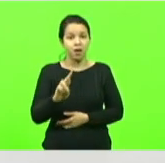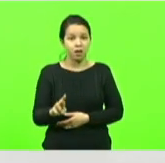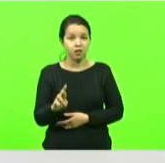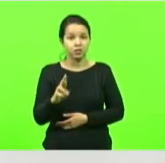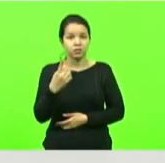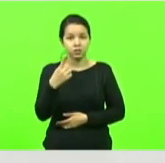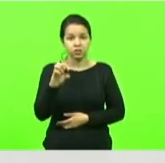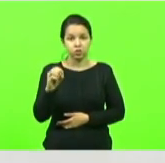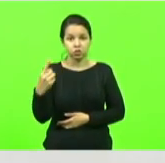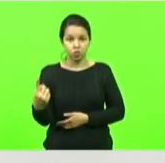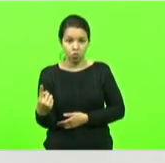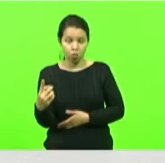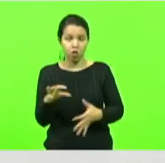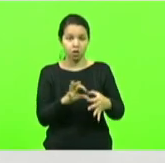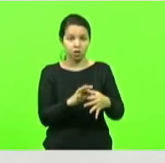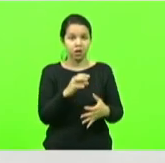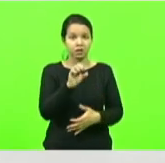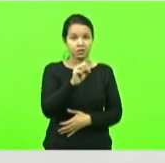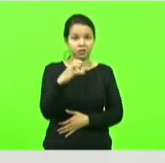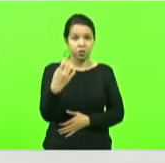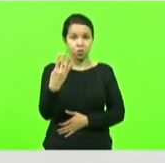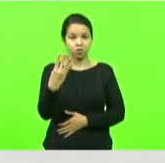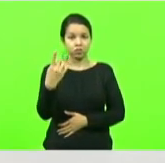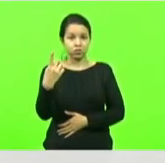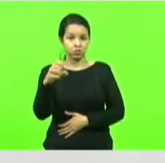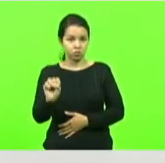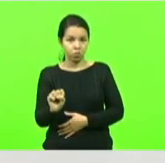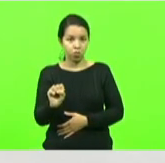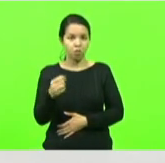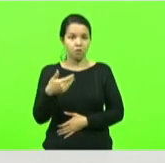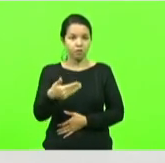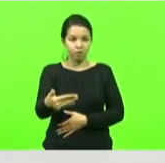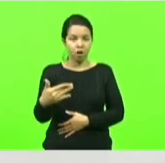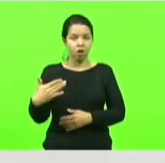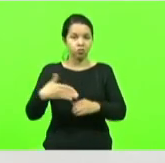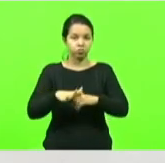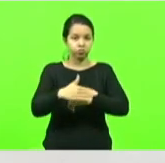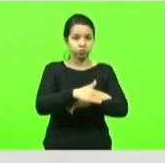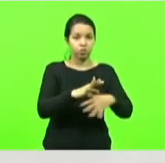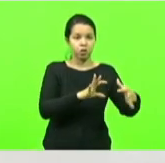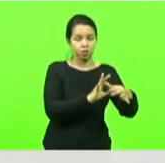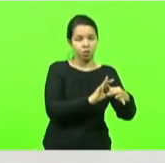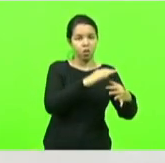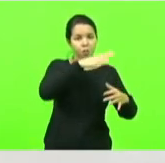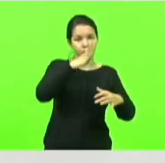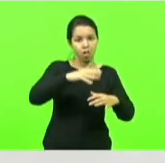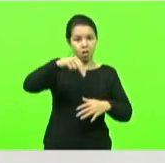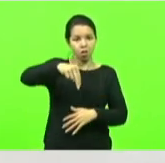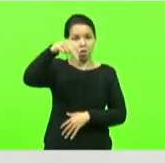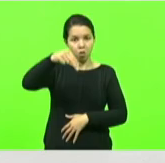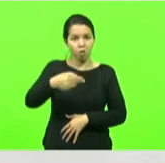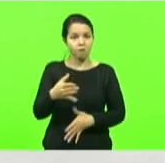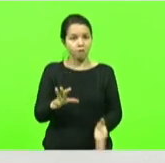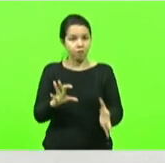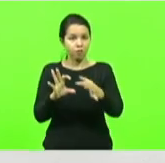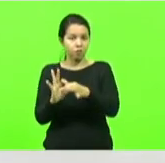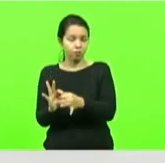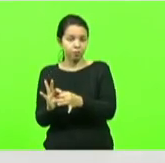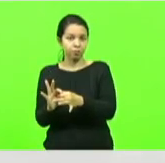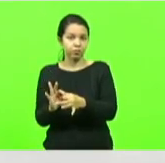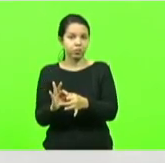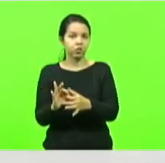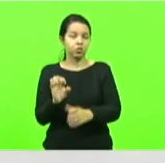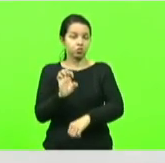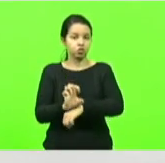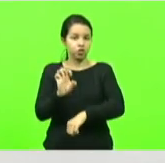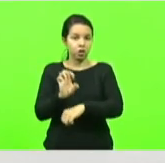ligação da EC418 que vai fazer a ligação com o Planalto Norte que por sua vez faz ligação com o estado